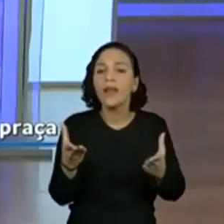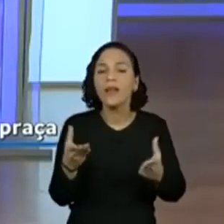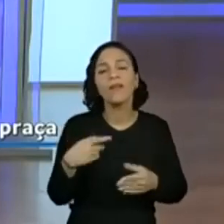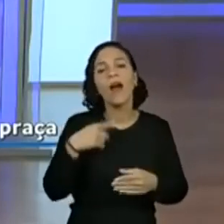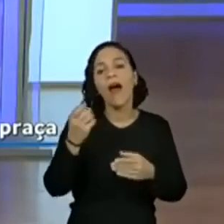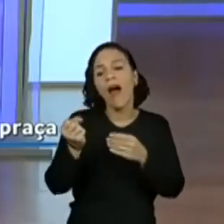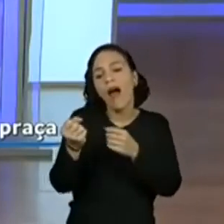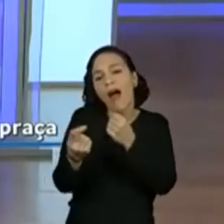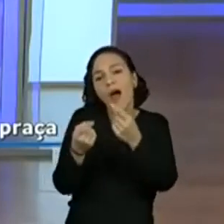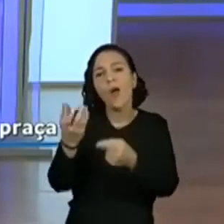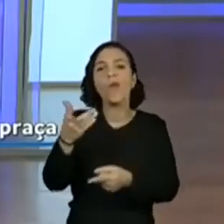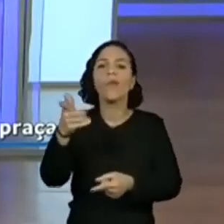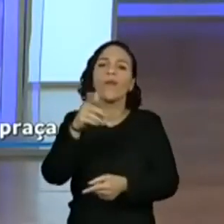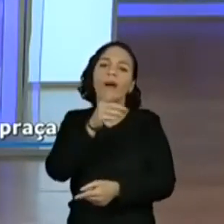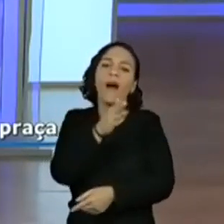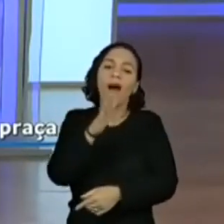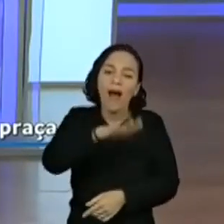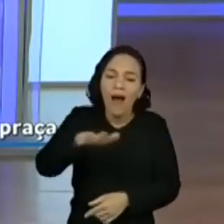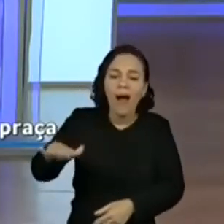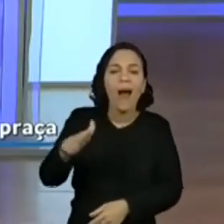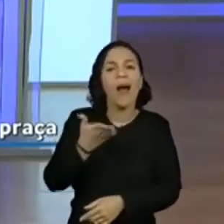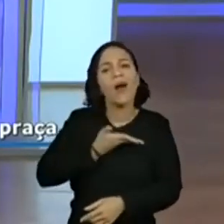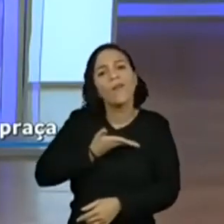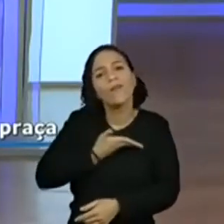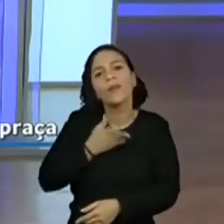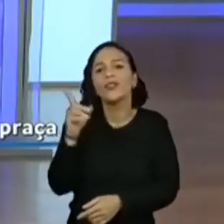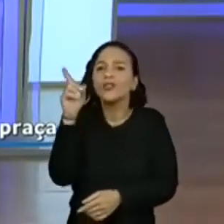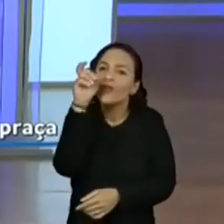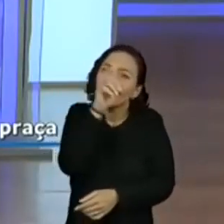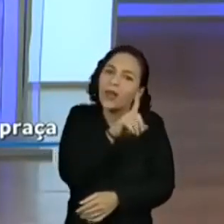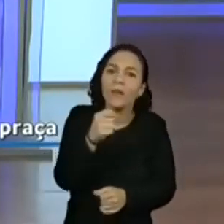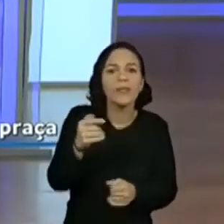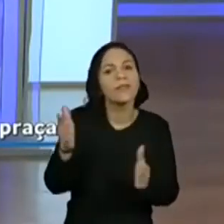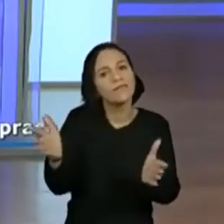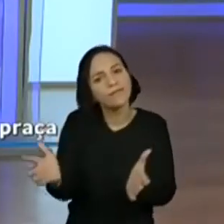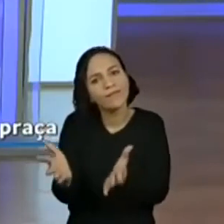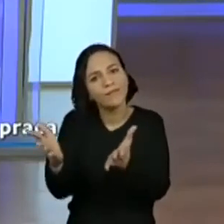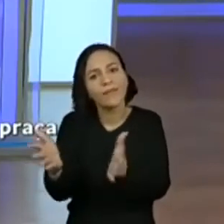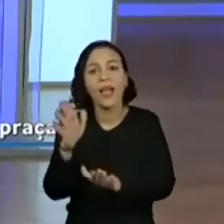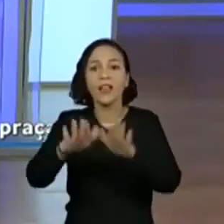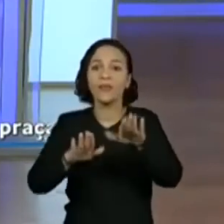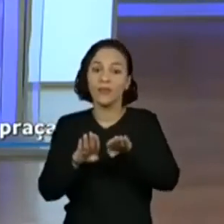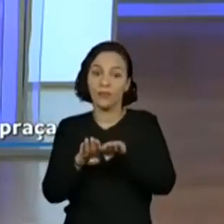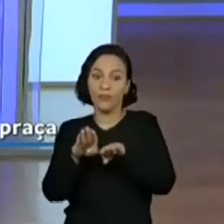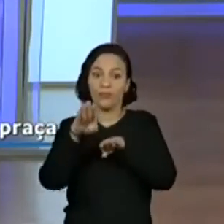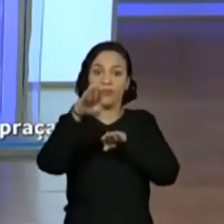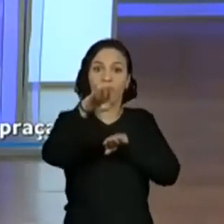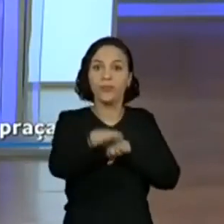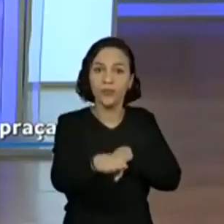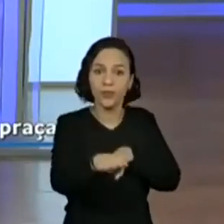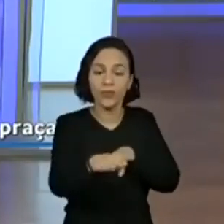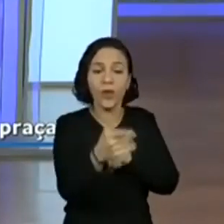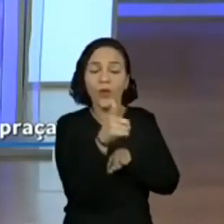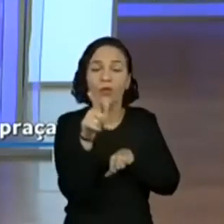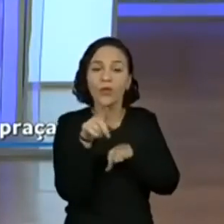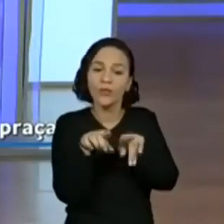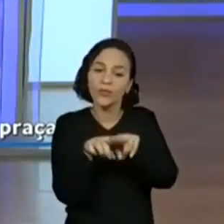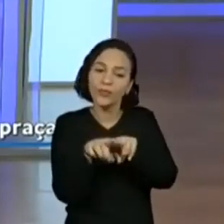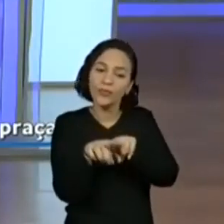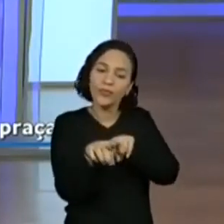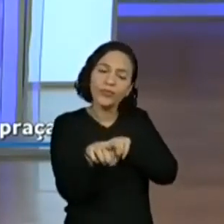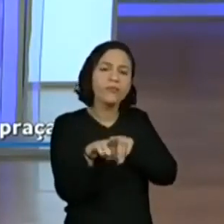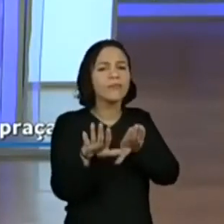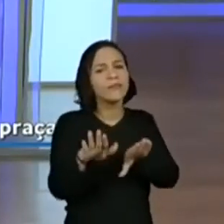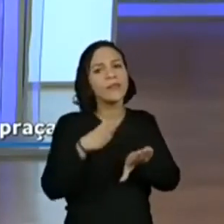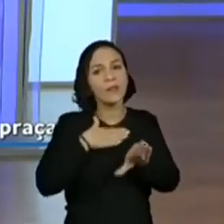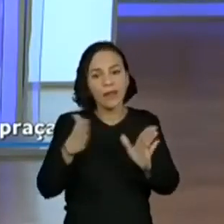um pouquinho mais devagar, porque isso também faz parte, né? Uns vão mais à frente, uns vão mais devagar e a gente